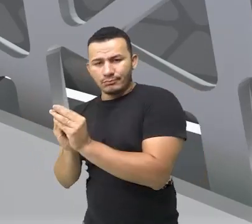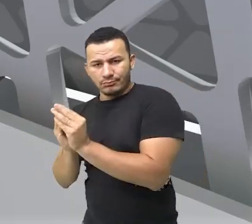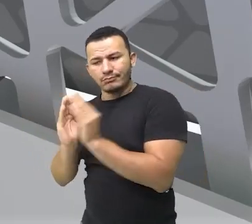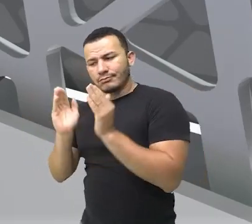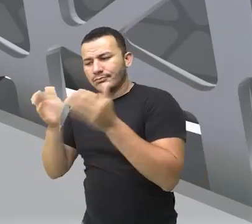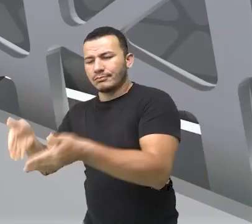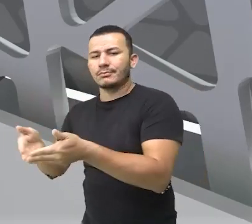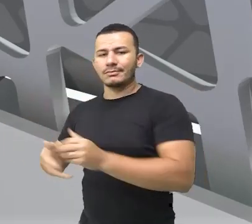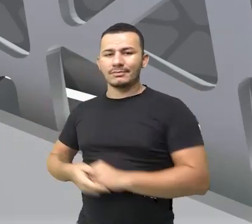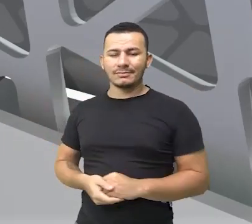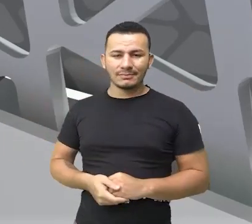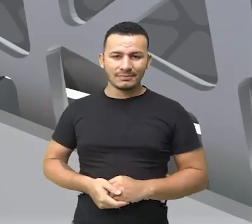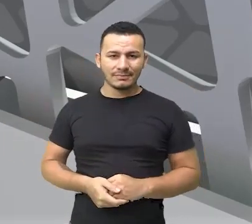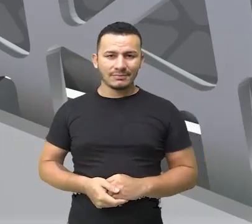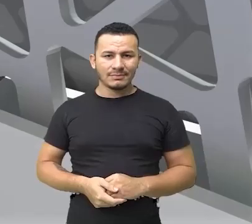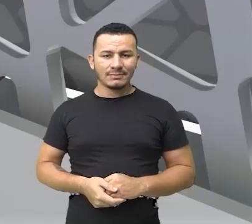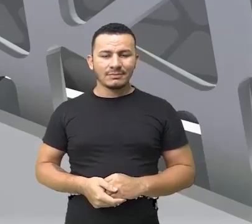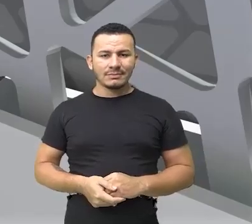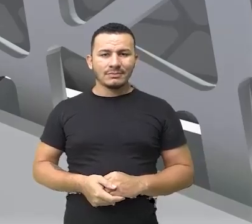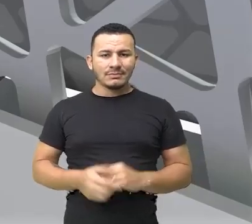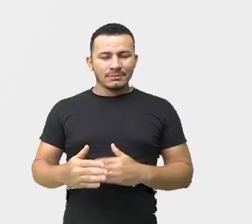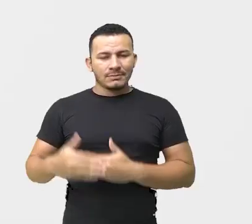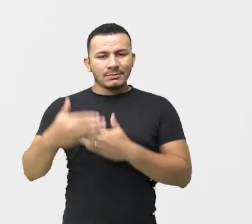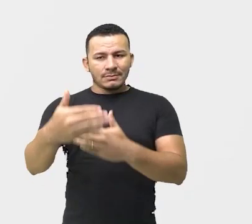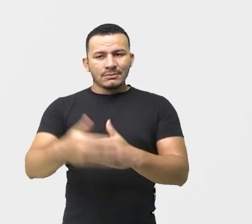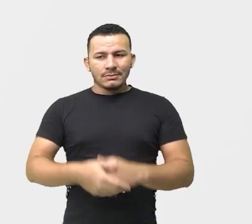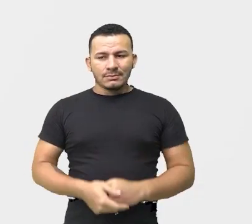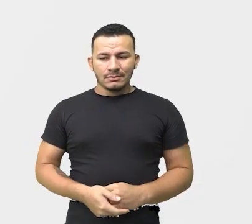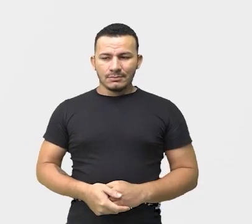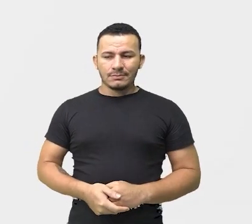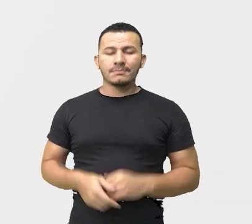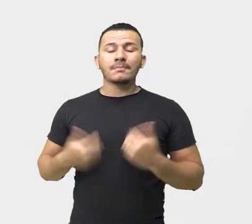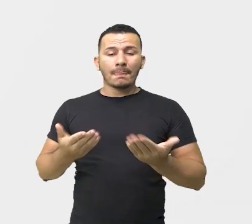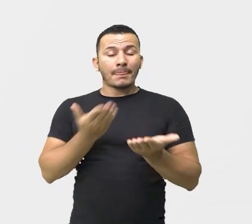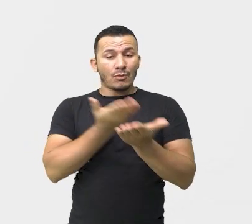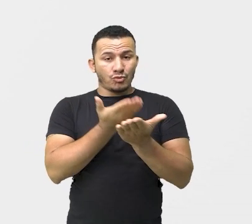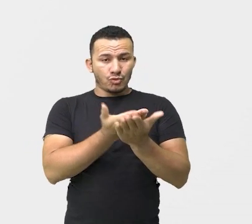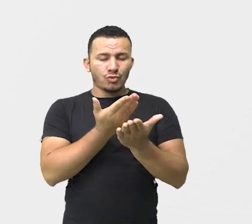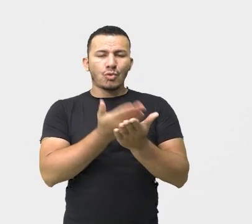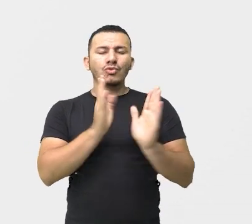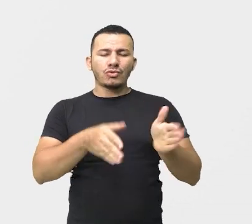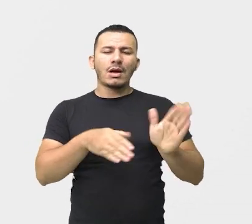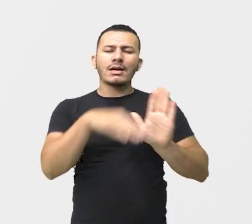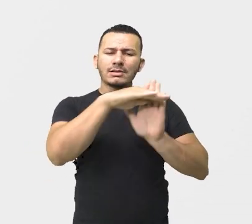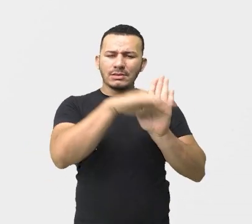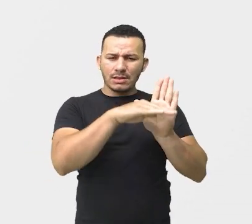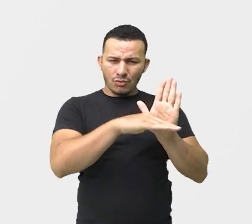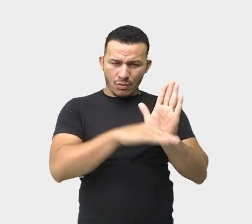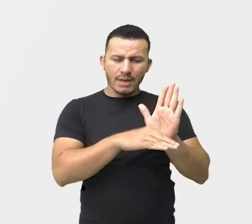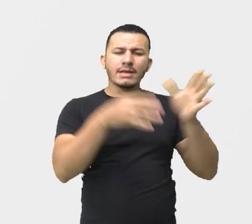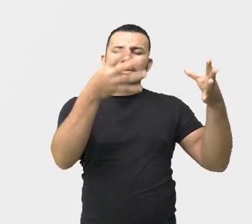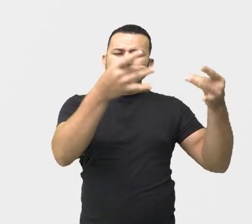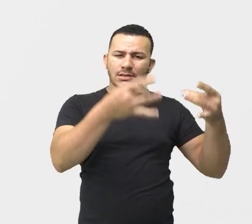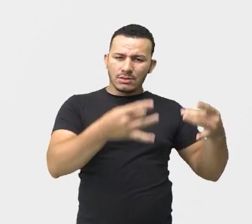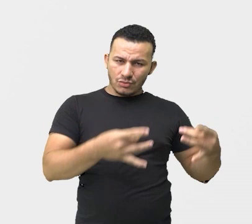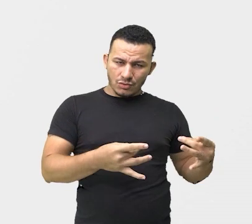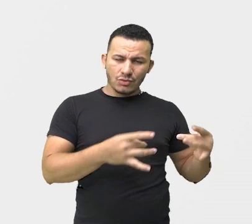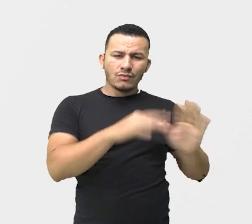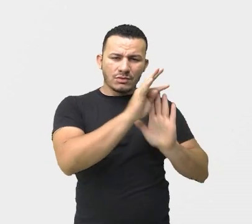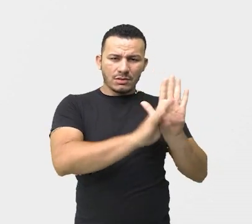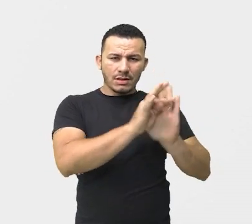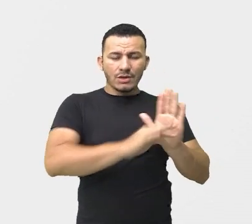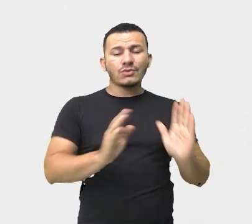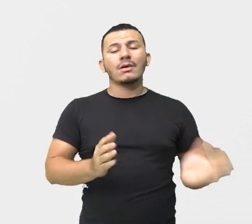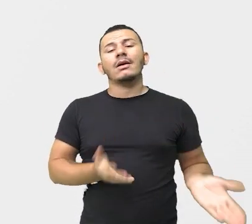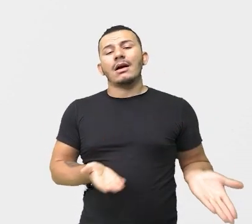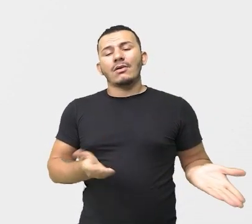objetiva, ok? Vamos adiante. Já estudamos aí a sequência descritiva, texto descritivo. Vamos